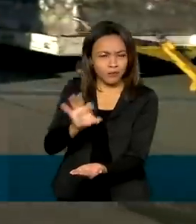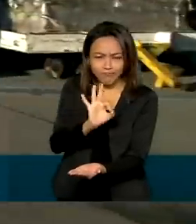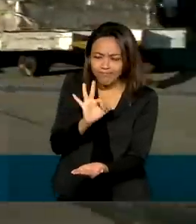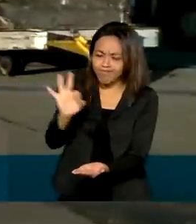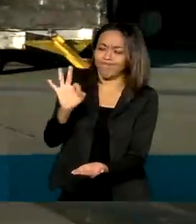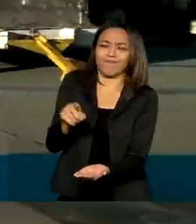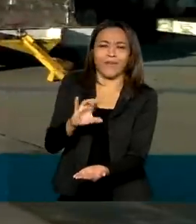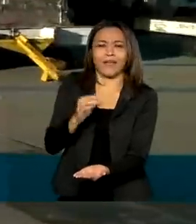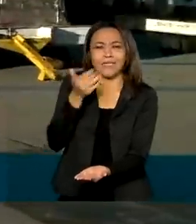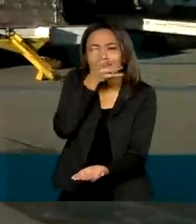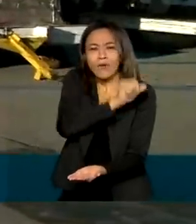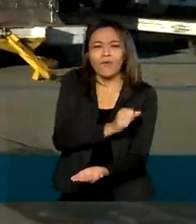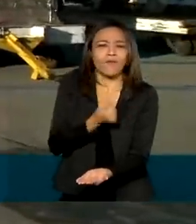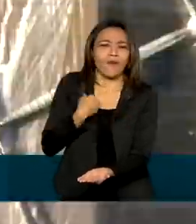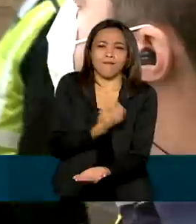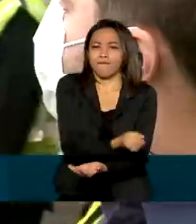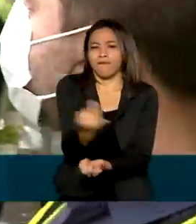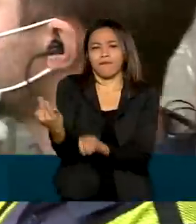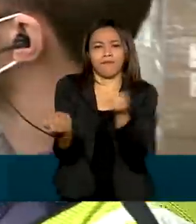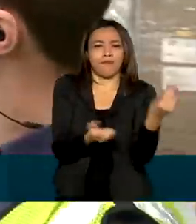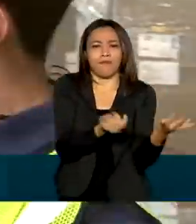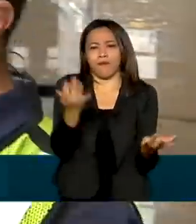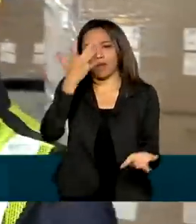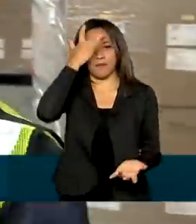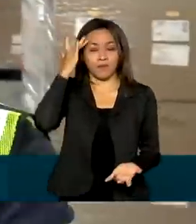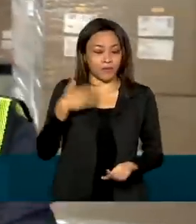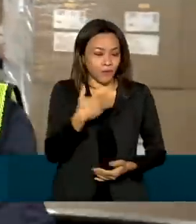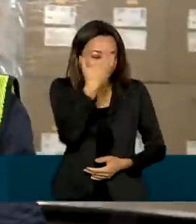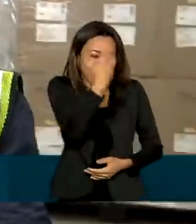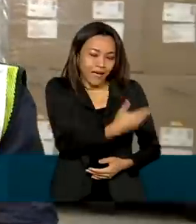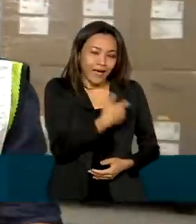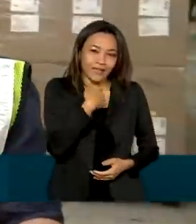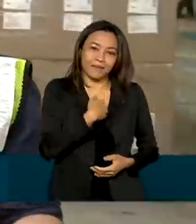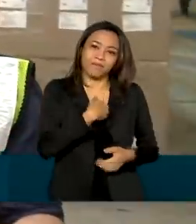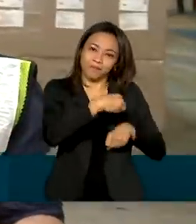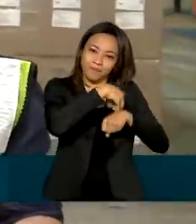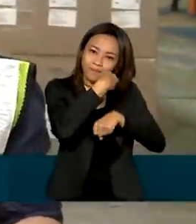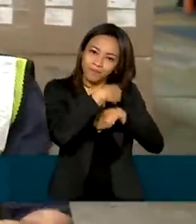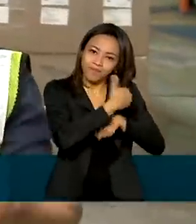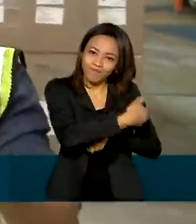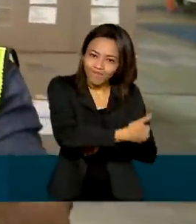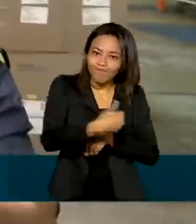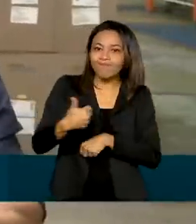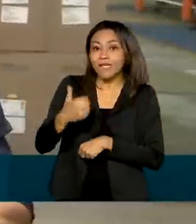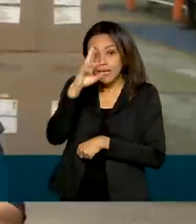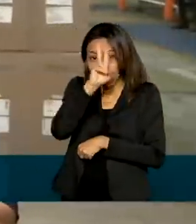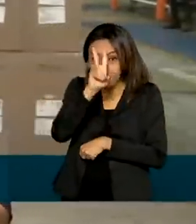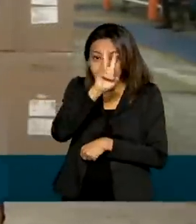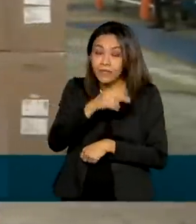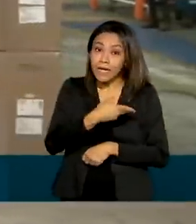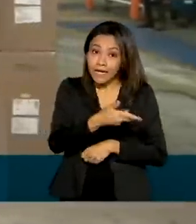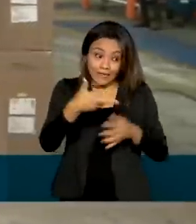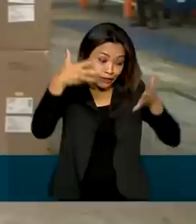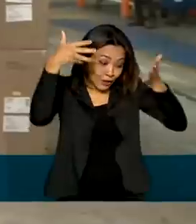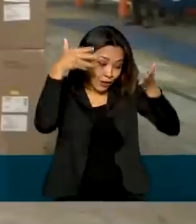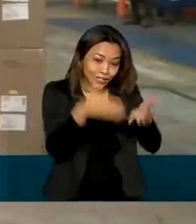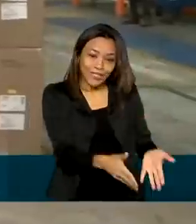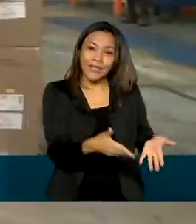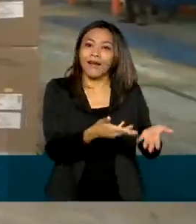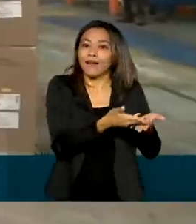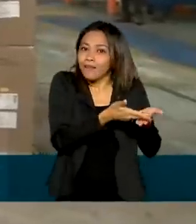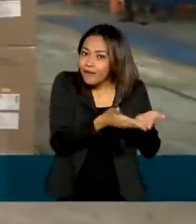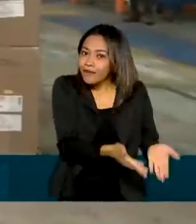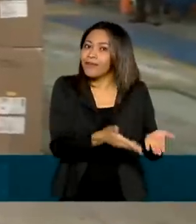e que vai salvar vidas. Tá certo. Muito obrigado pelas informações. E, Renata, lembrando que eles acabaram de chegar aqui em